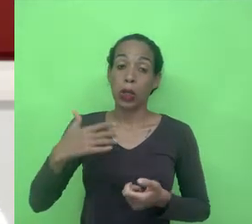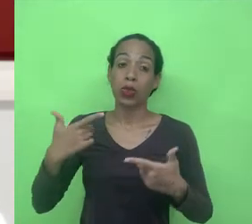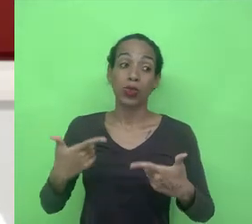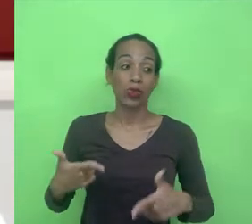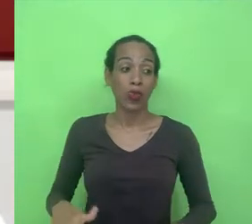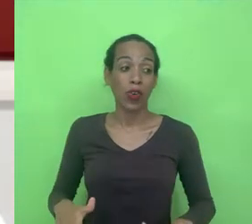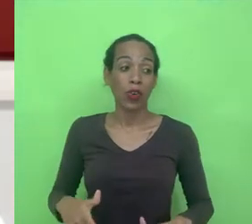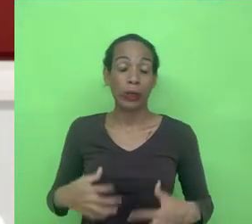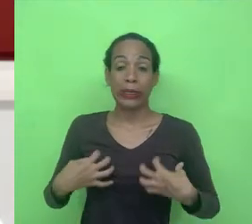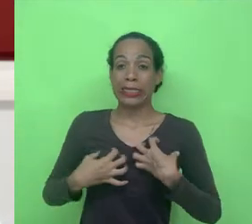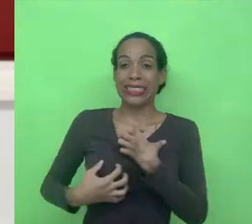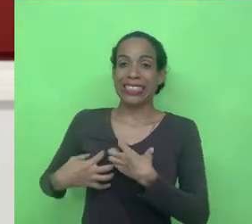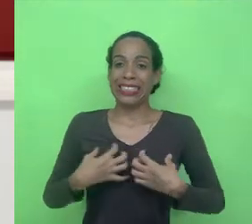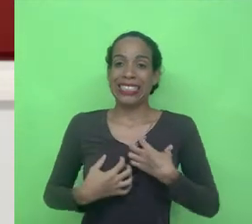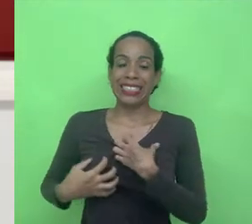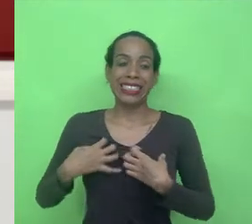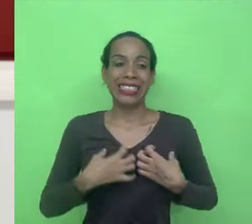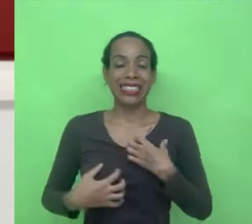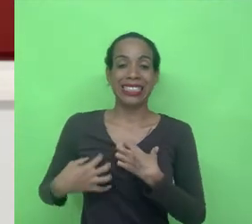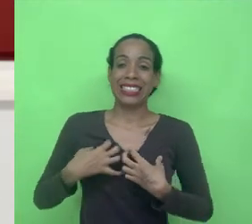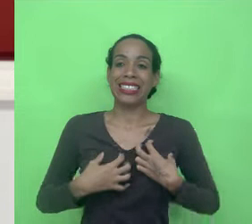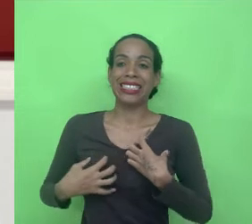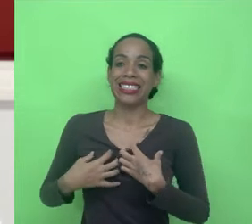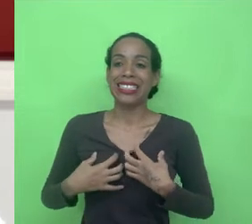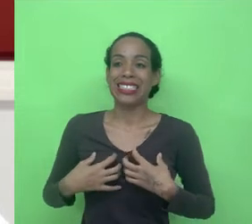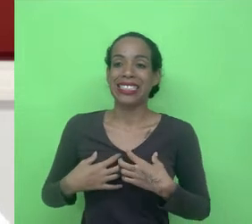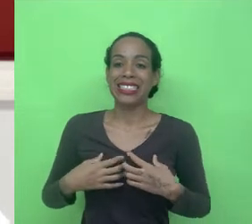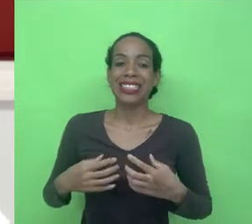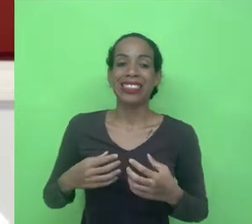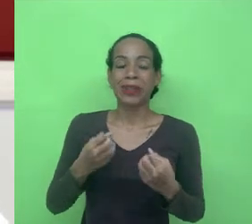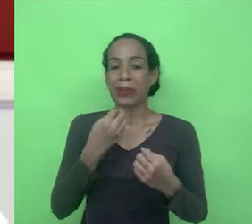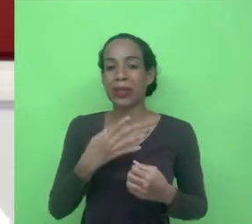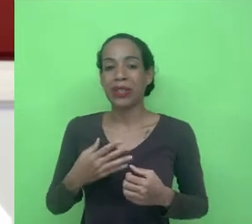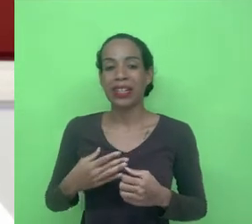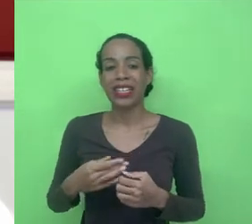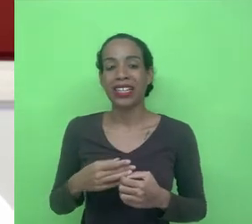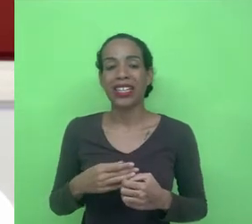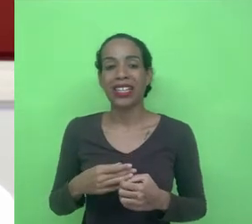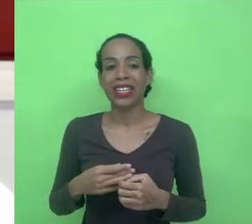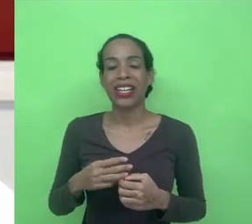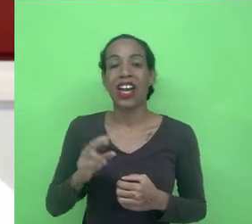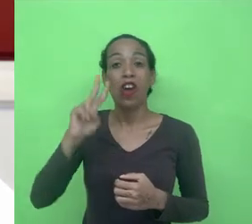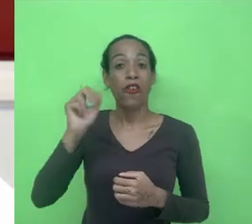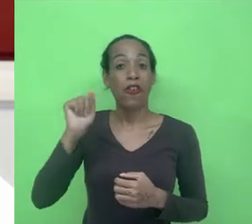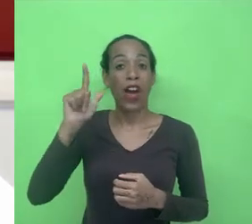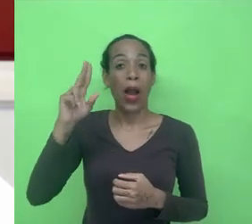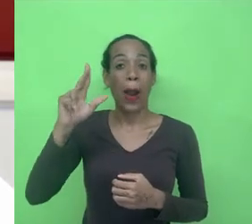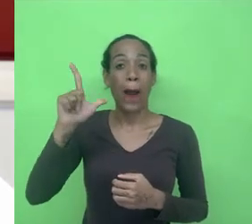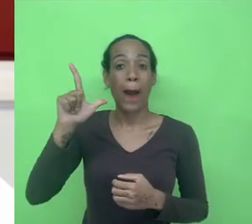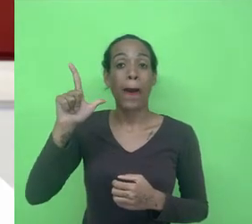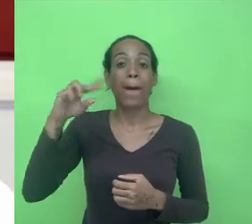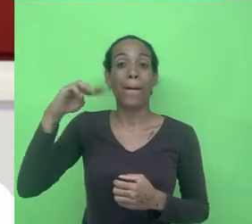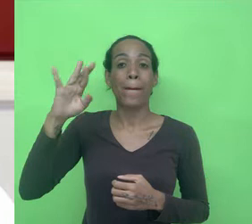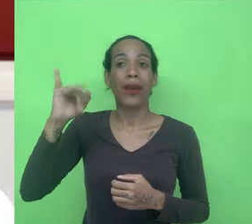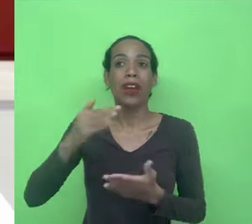estar aqui e eu sigo a parte que o Valmir disse que uma iniciativa como essa